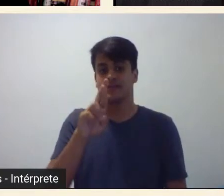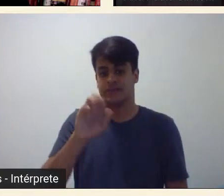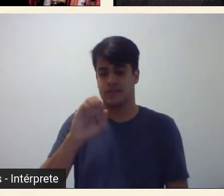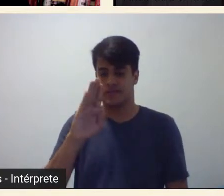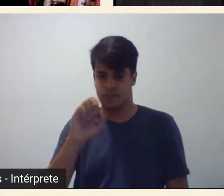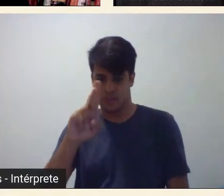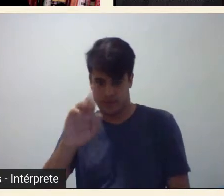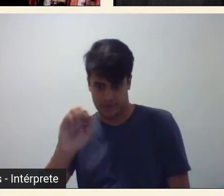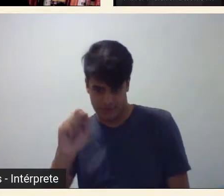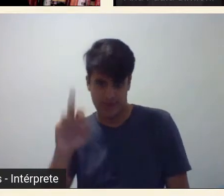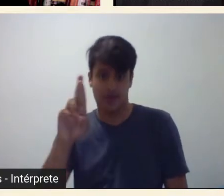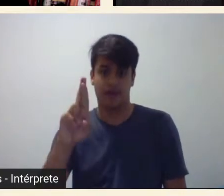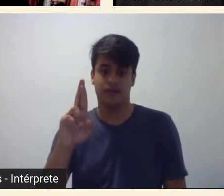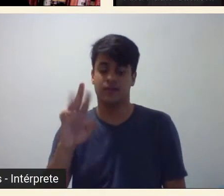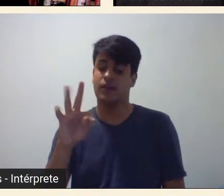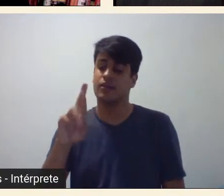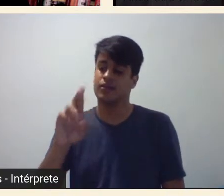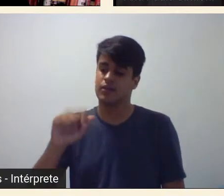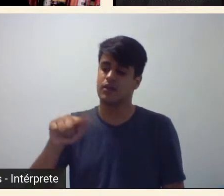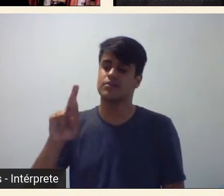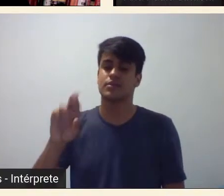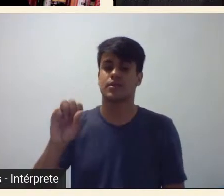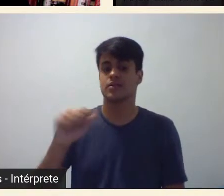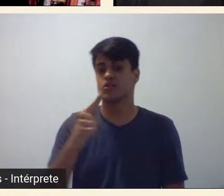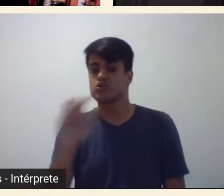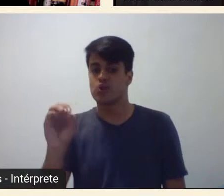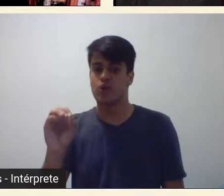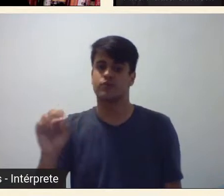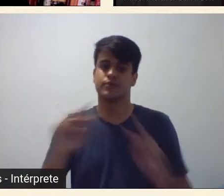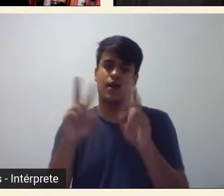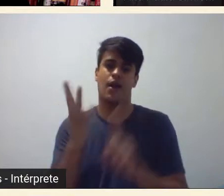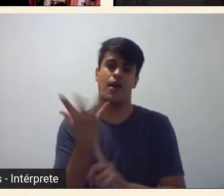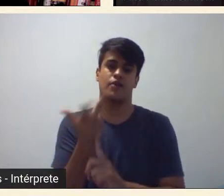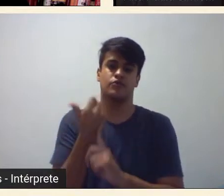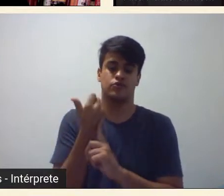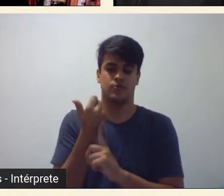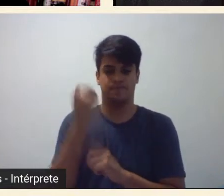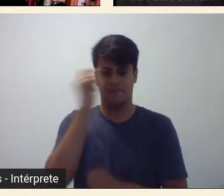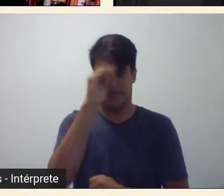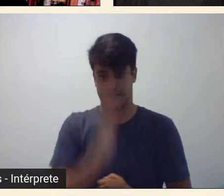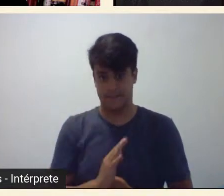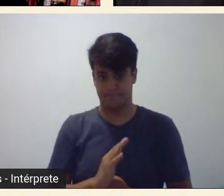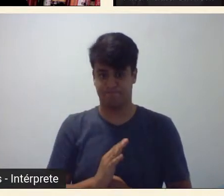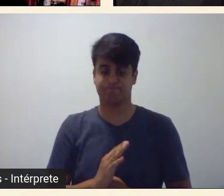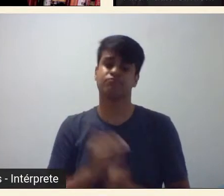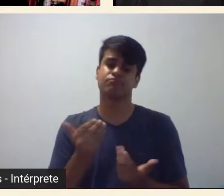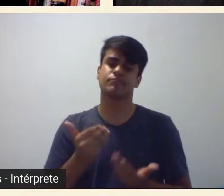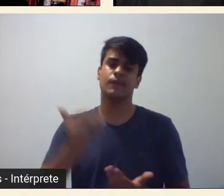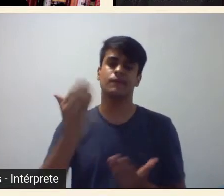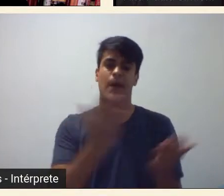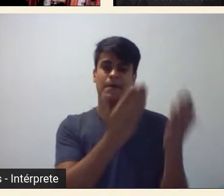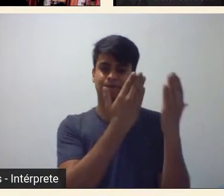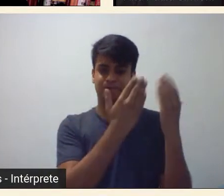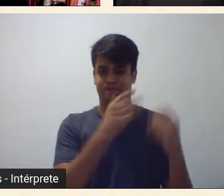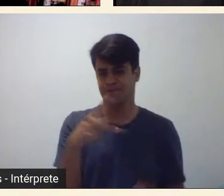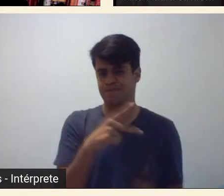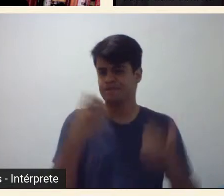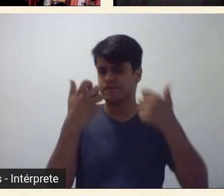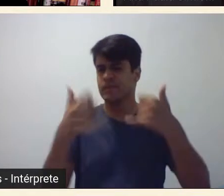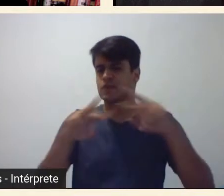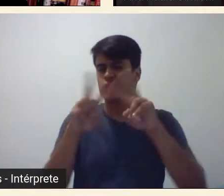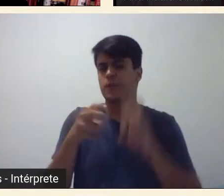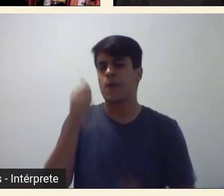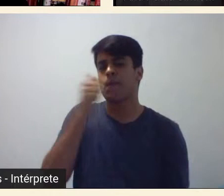Brasileira. A professora Ana Paula Simeone vai falar sobre mulheres modernistas no Brasil, os muitos lugares dos